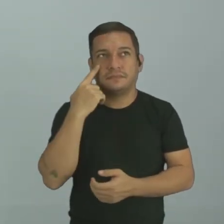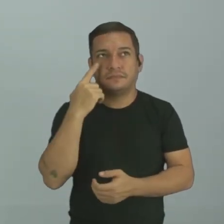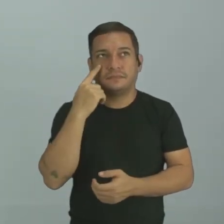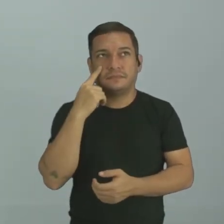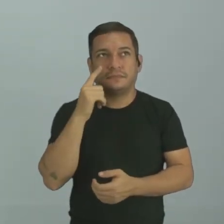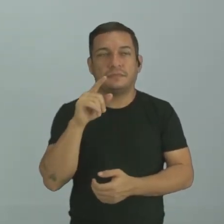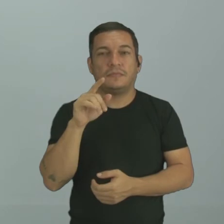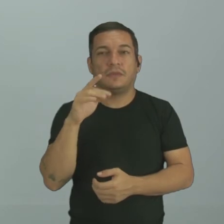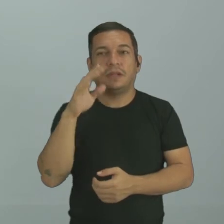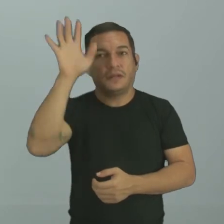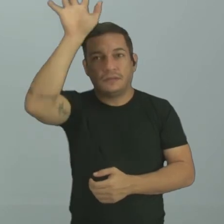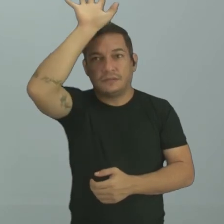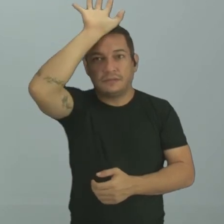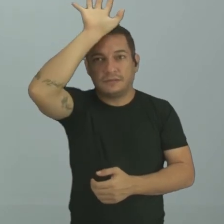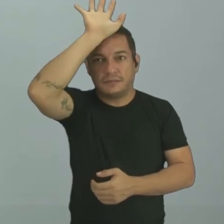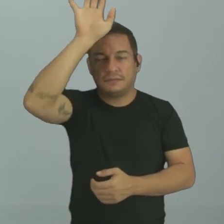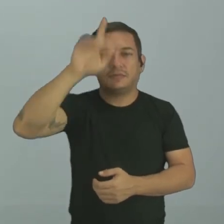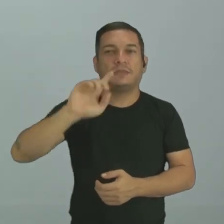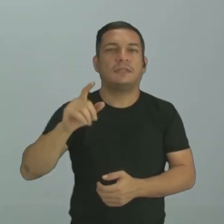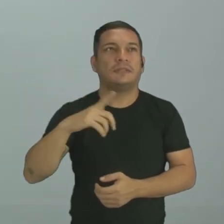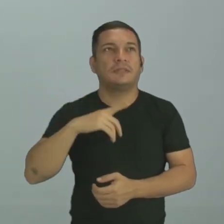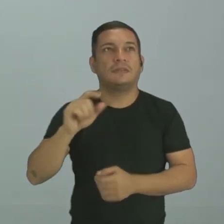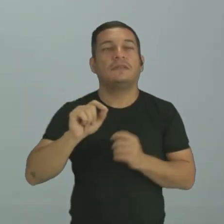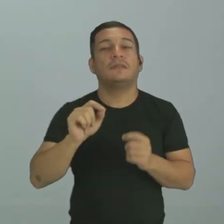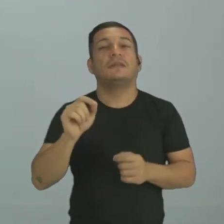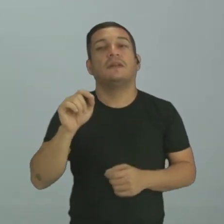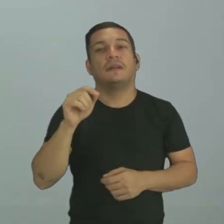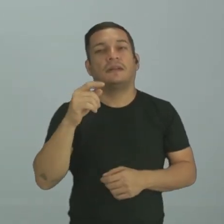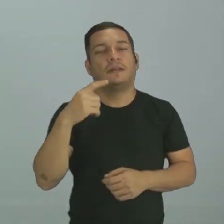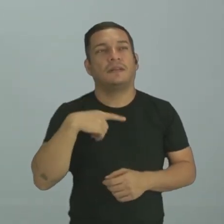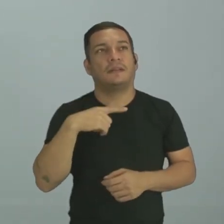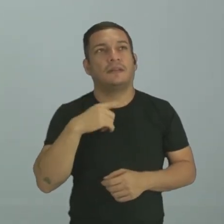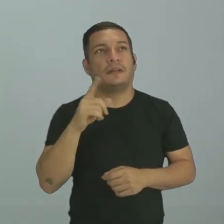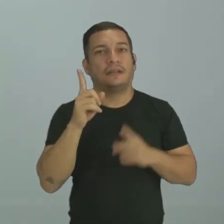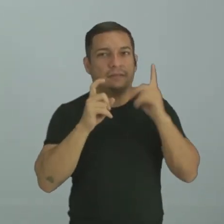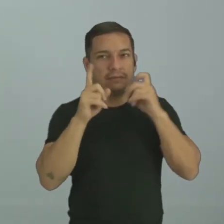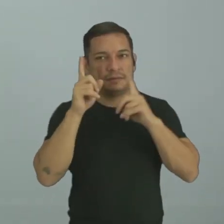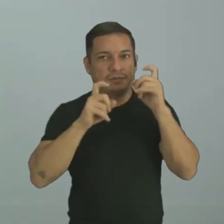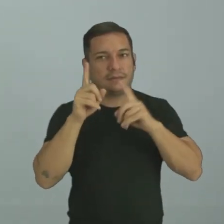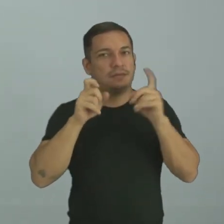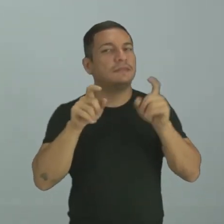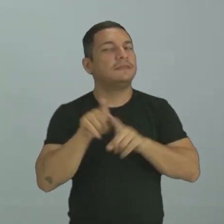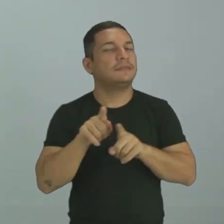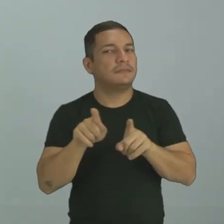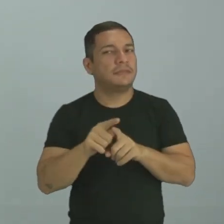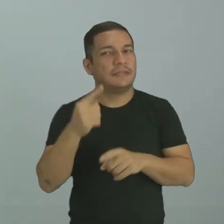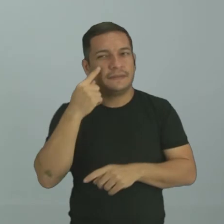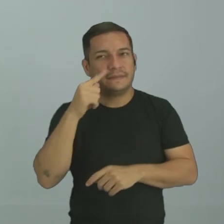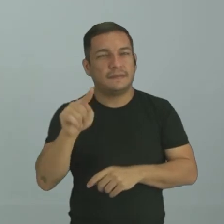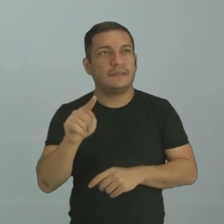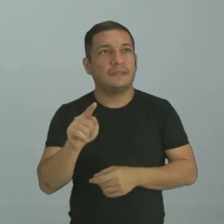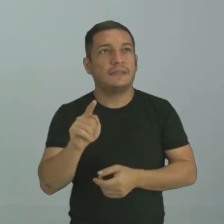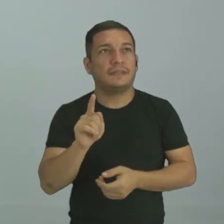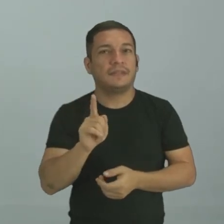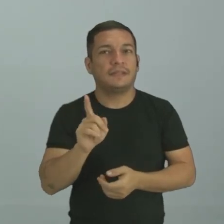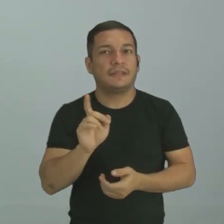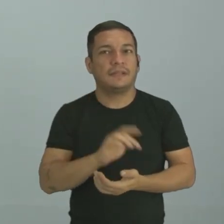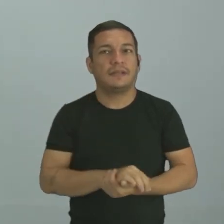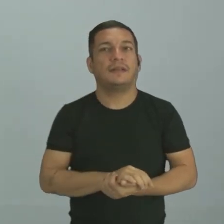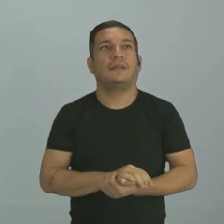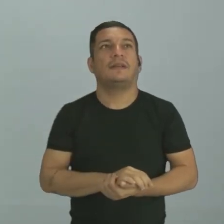cebolinha. Ele quer dizer o quê? E olha pra expressão dele. Que ele está